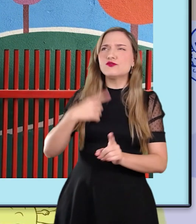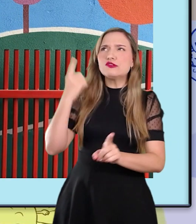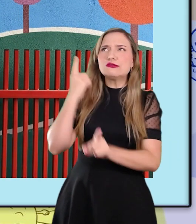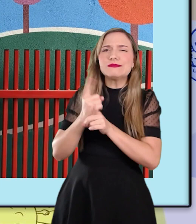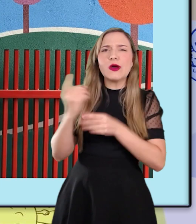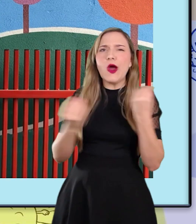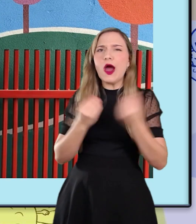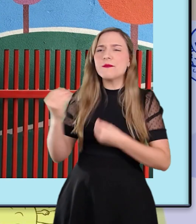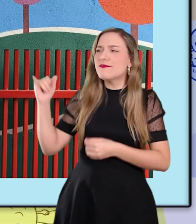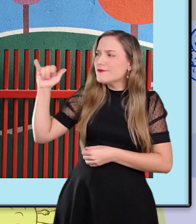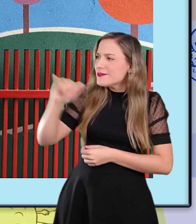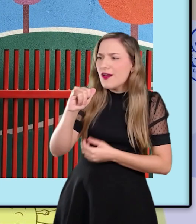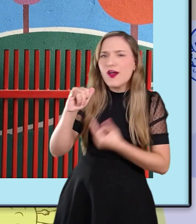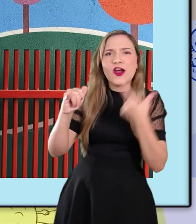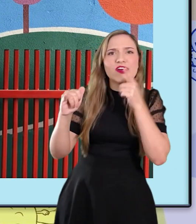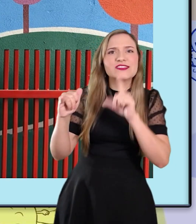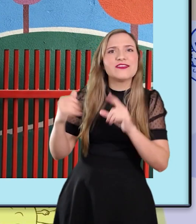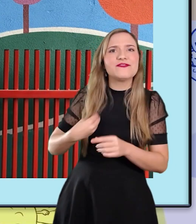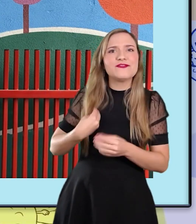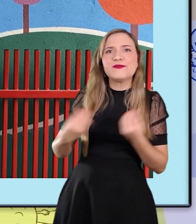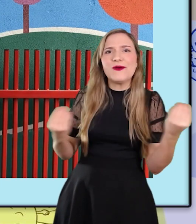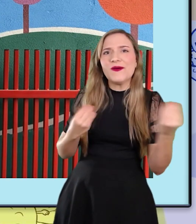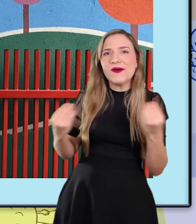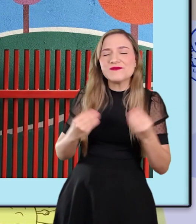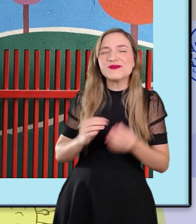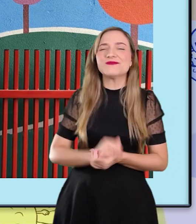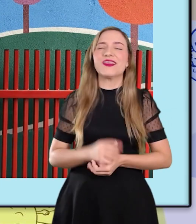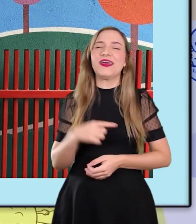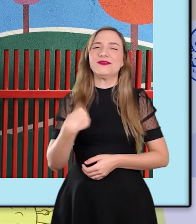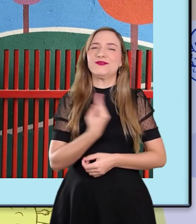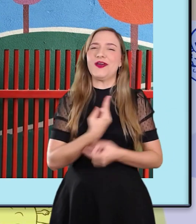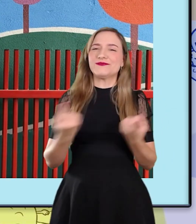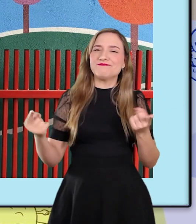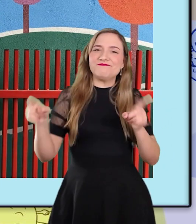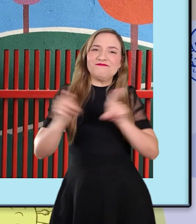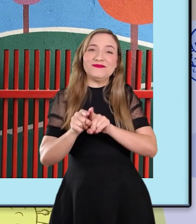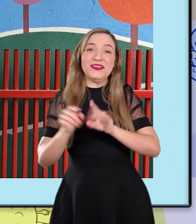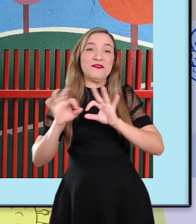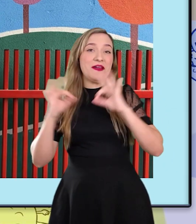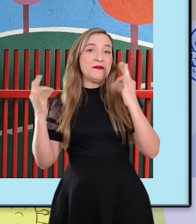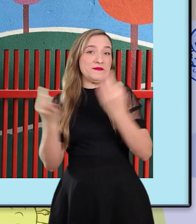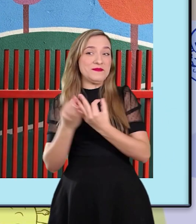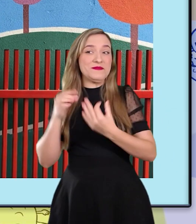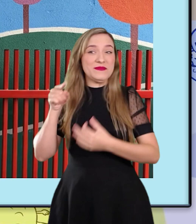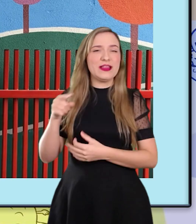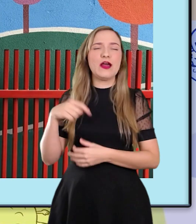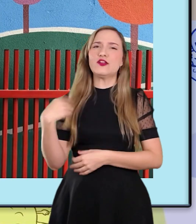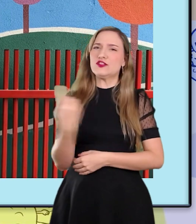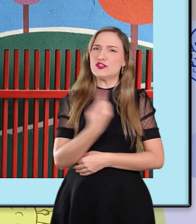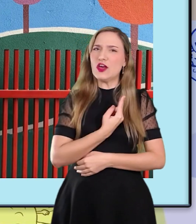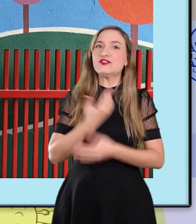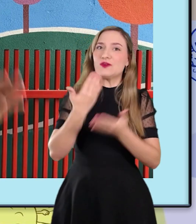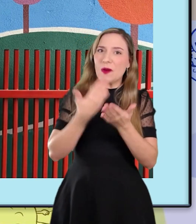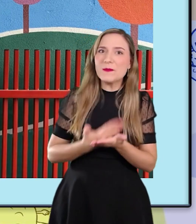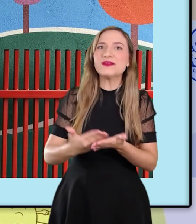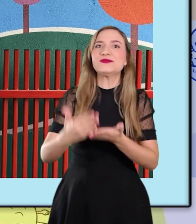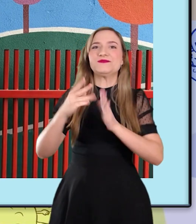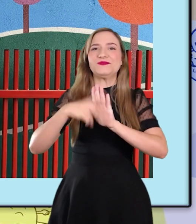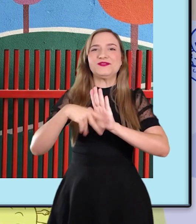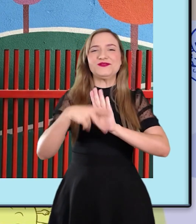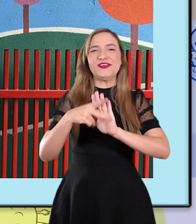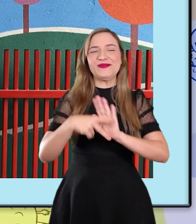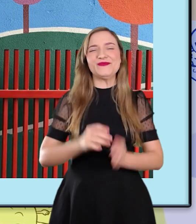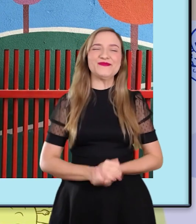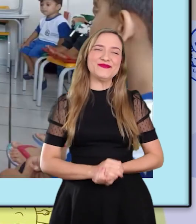esse avião consegue voar. E então, em parceria com a família, decolamos o nosso